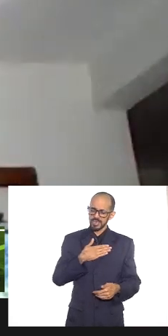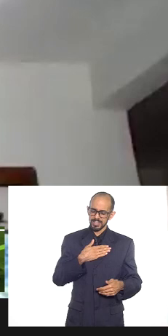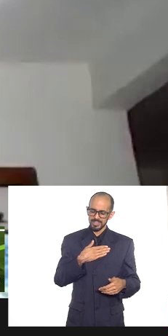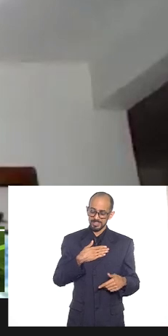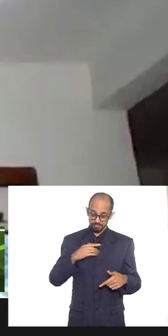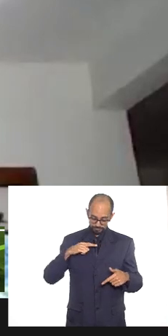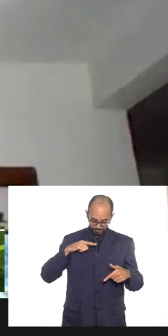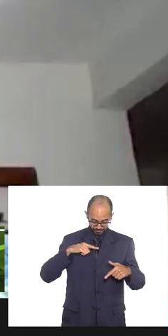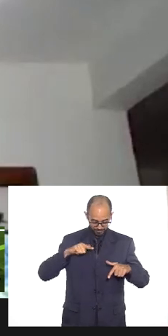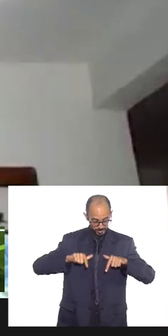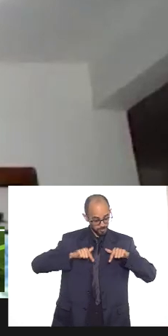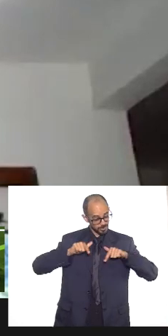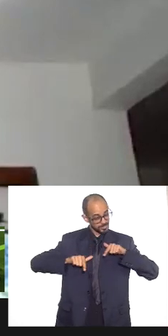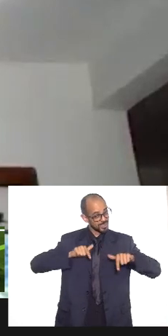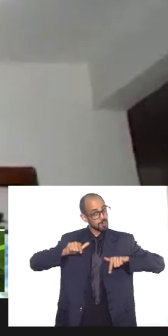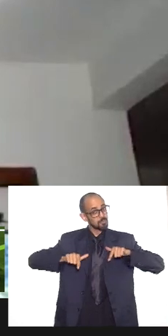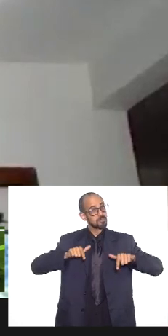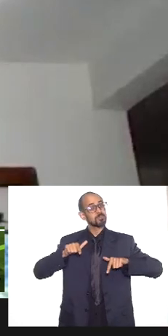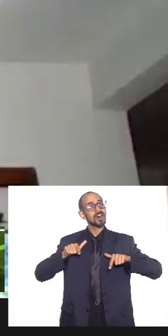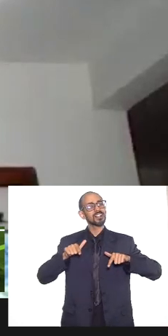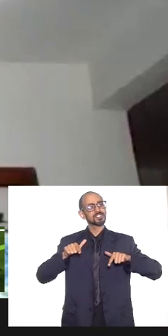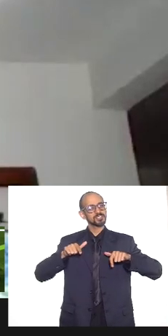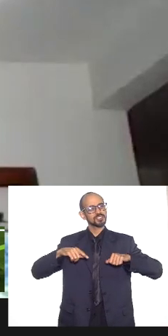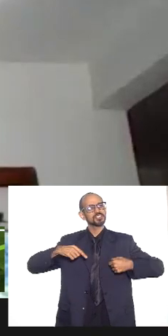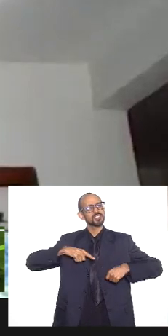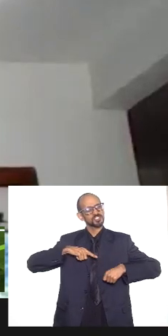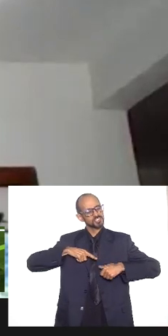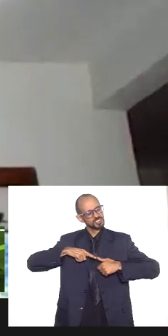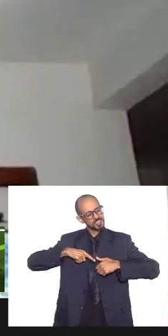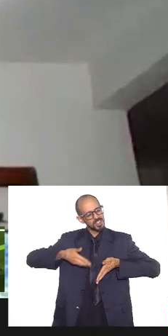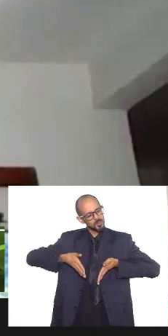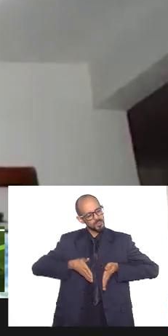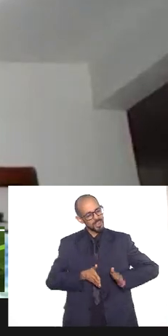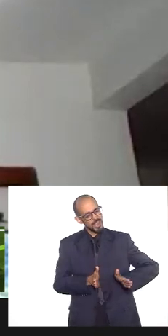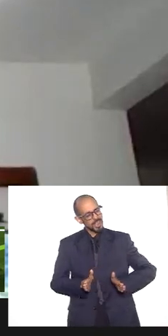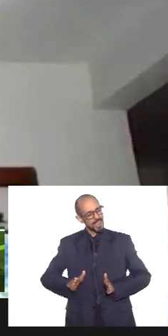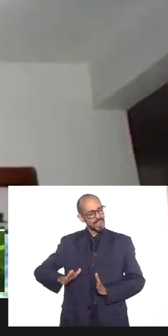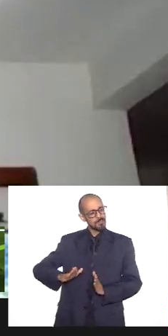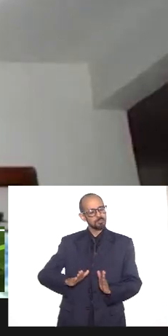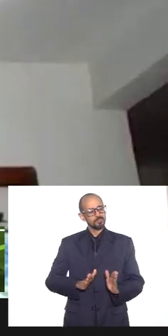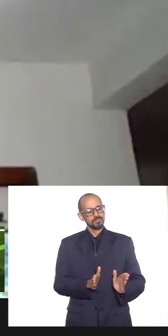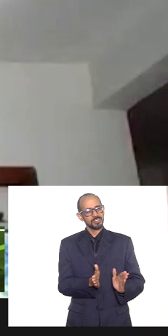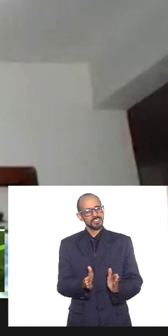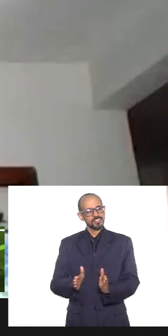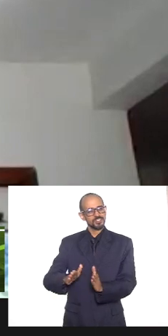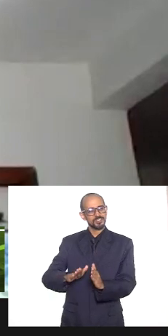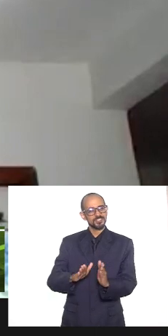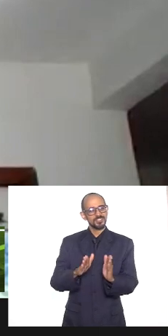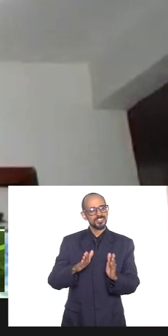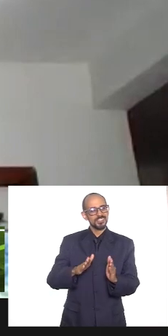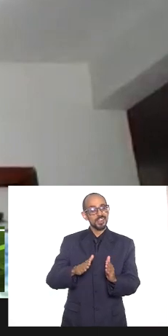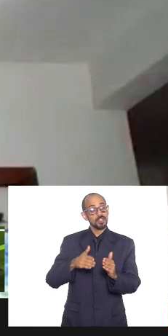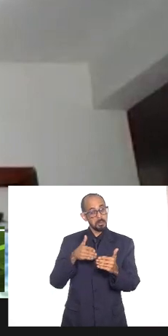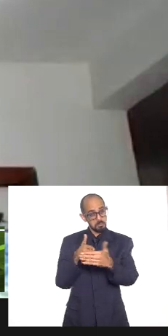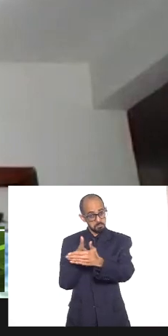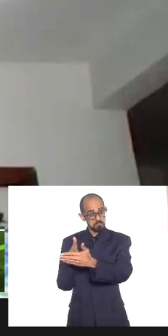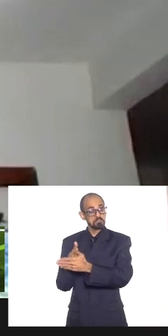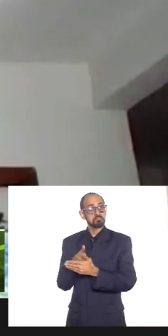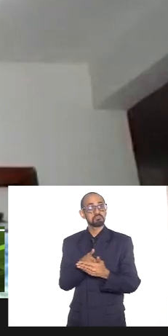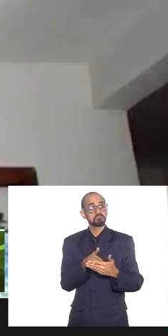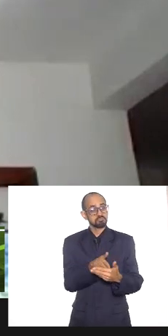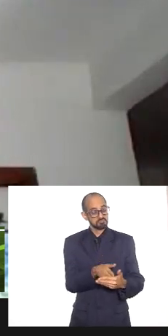pela frente temos muito muitas jornadas ainda muitas muitas barreiras a serem